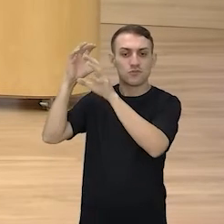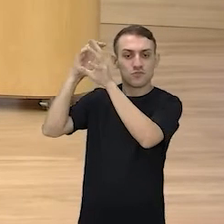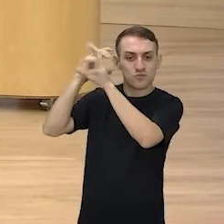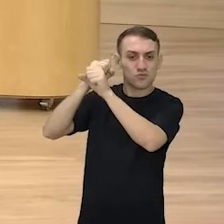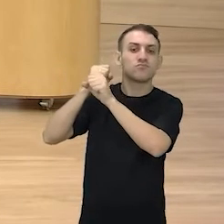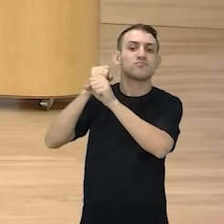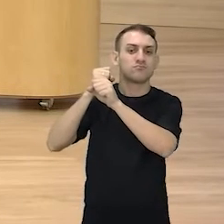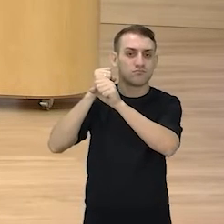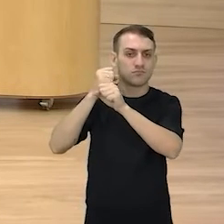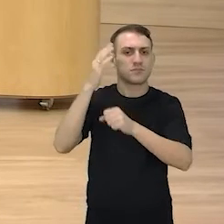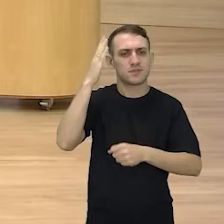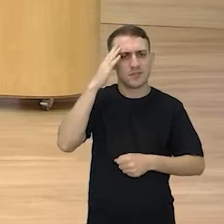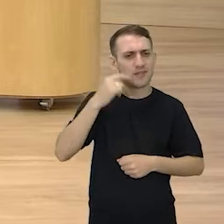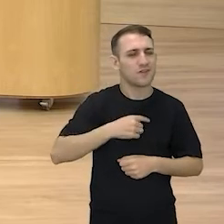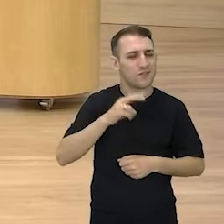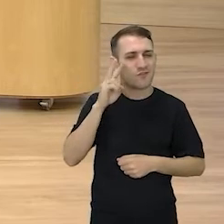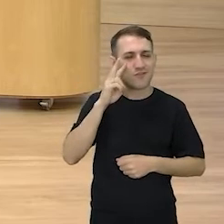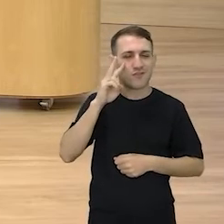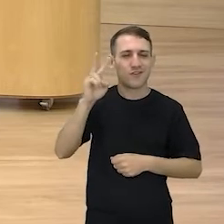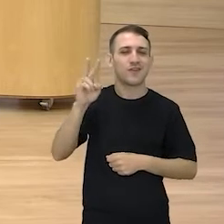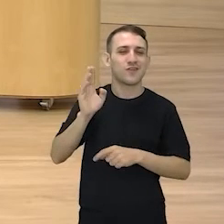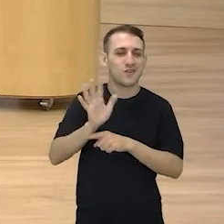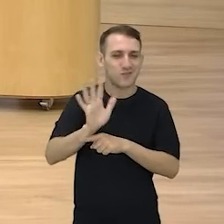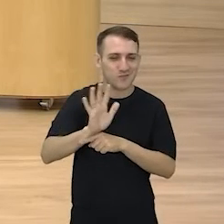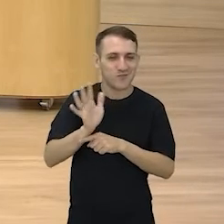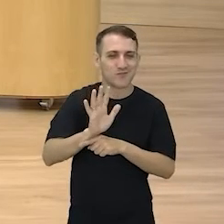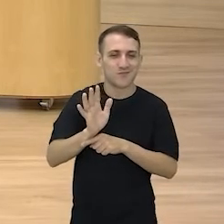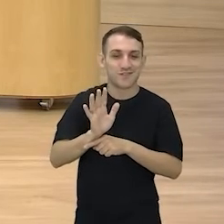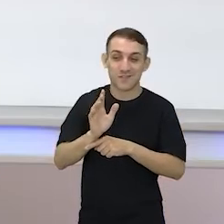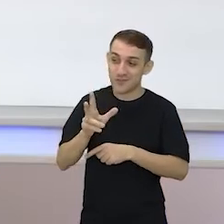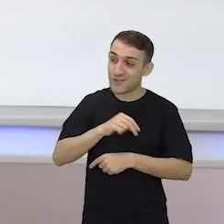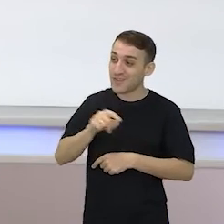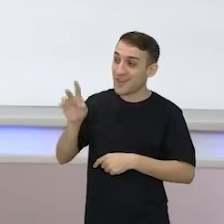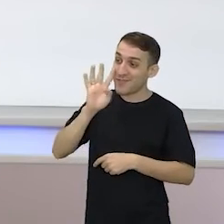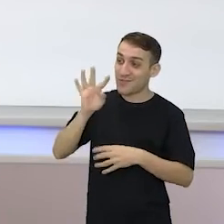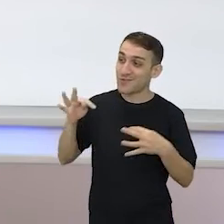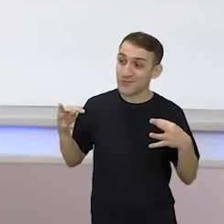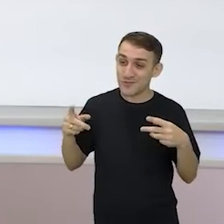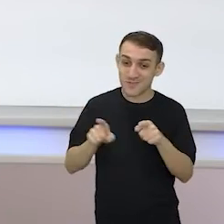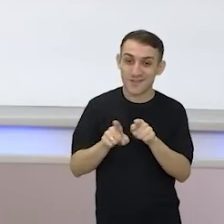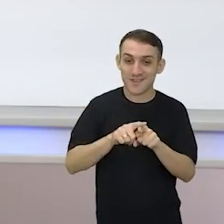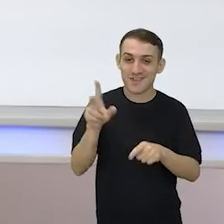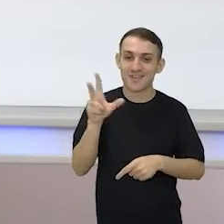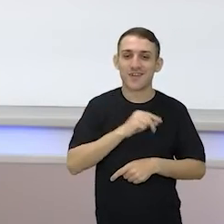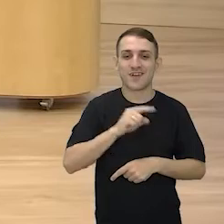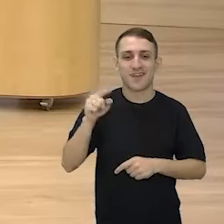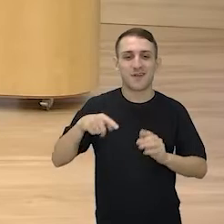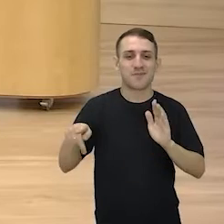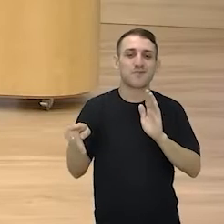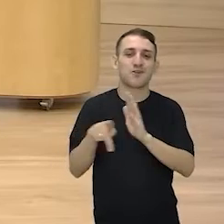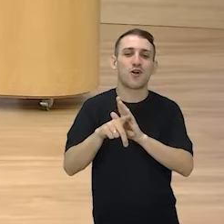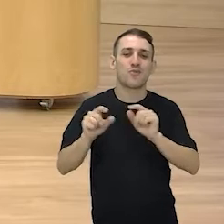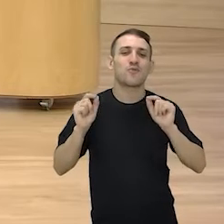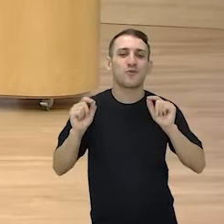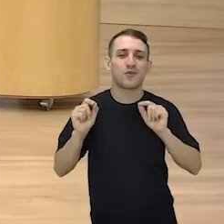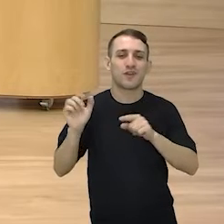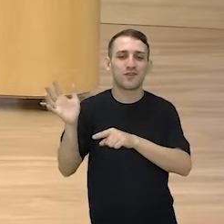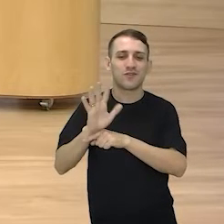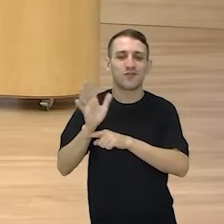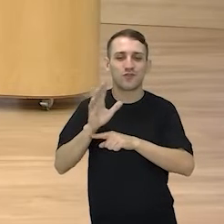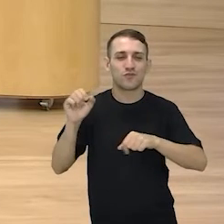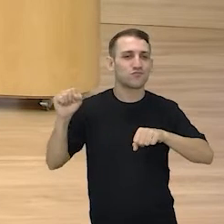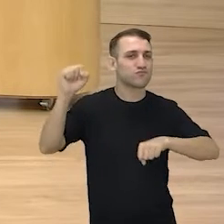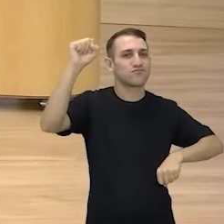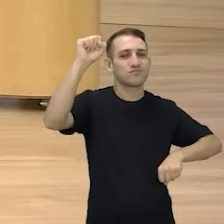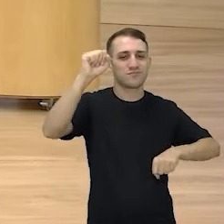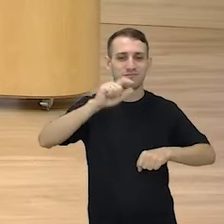Então, é essa Eu vi esse filme também. Você também viu? Professora Juliana viu tudo, gente. Professora Juliana é bem Era um filme de super-heróis e aí chamava o lado escuro da